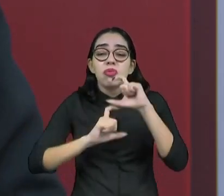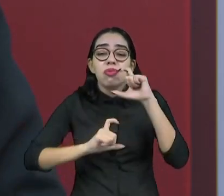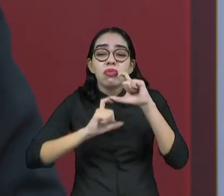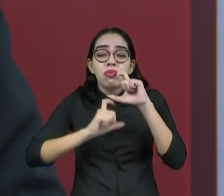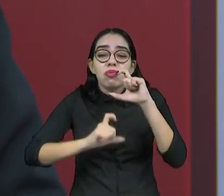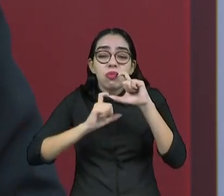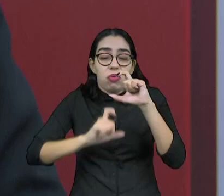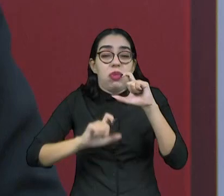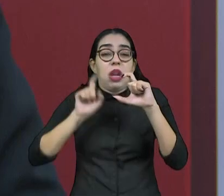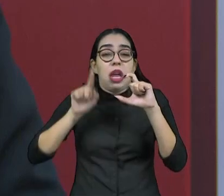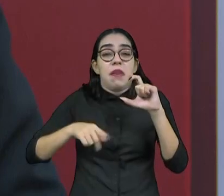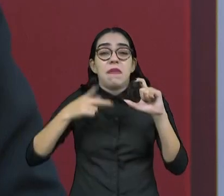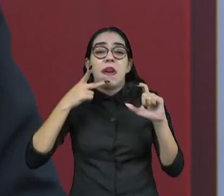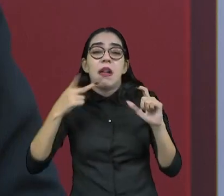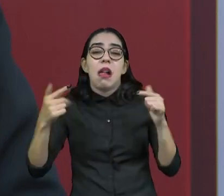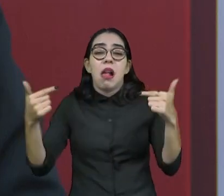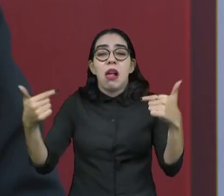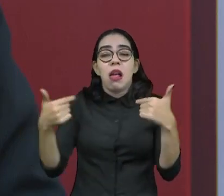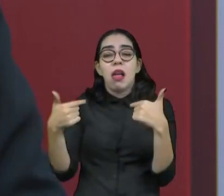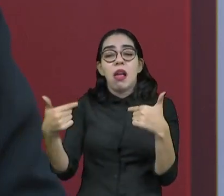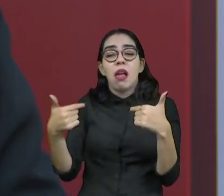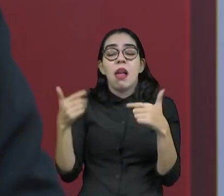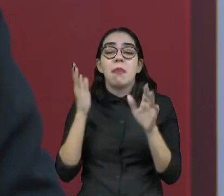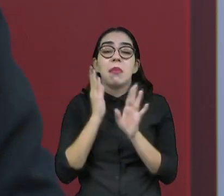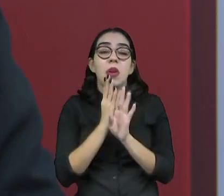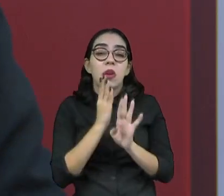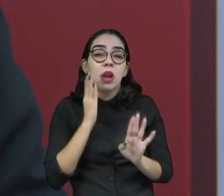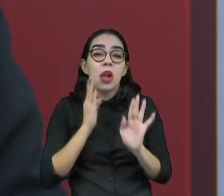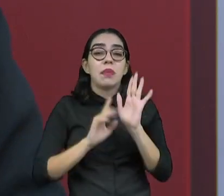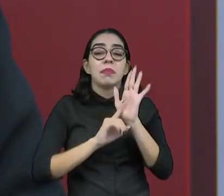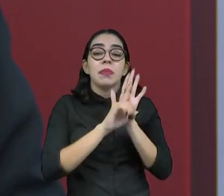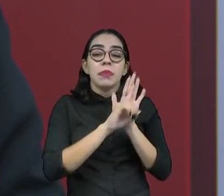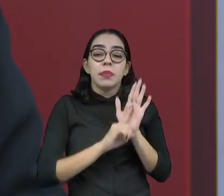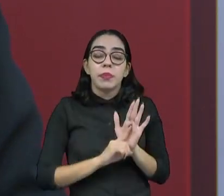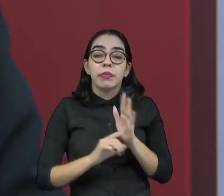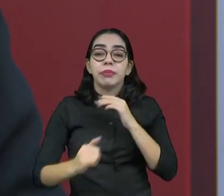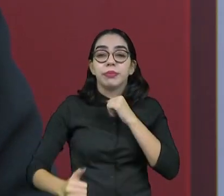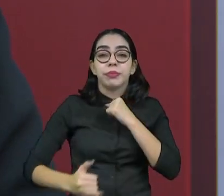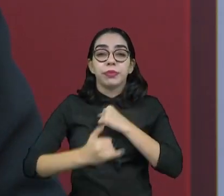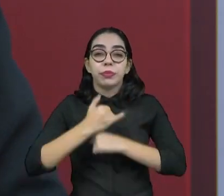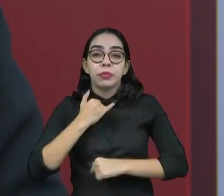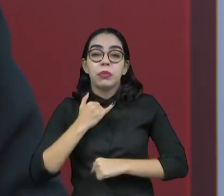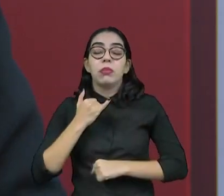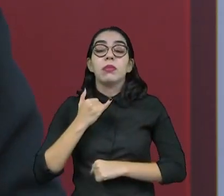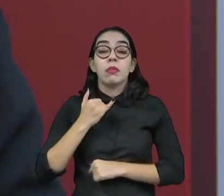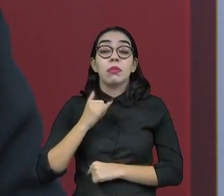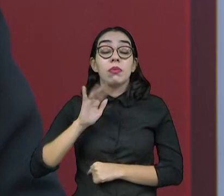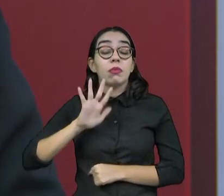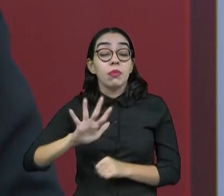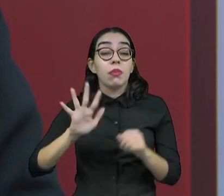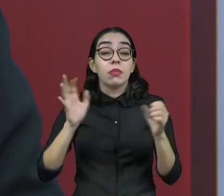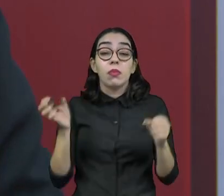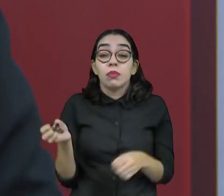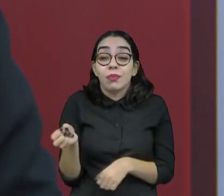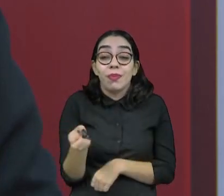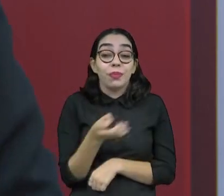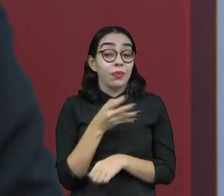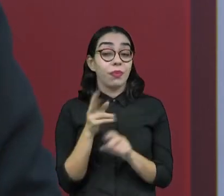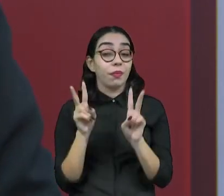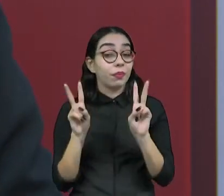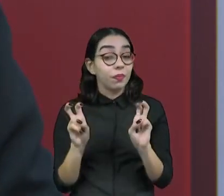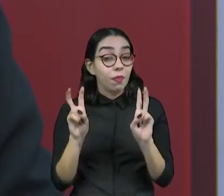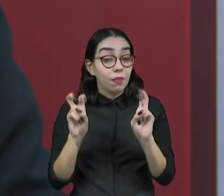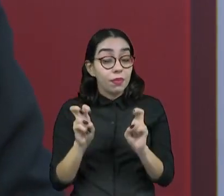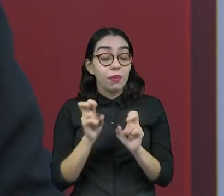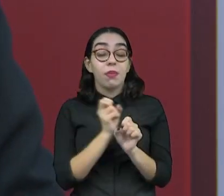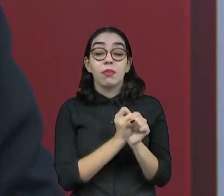né? Porque havia um ataque muito grande dos coronéis em relação às pesquisas que apontavam ali tendências. E era uma novidade naquele momento, nos anos 80,